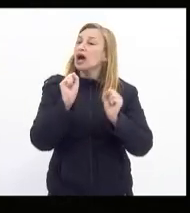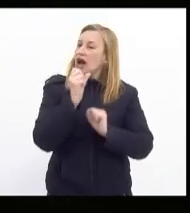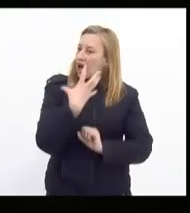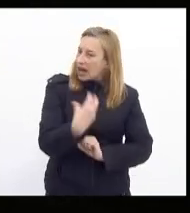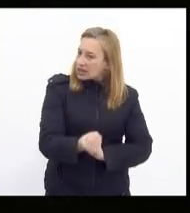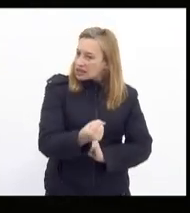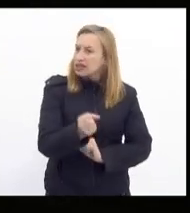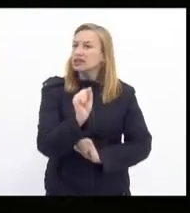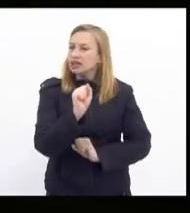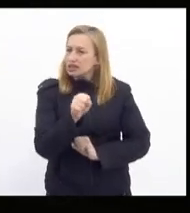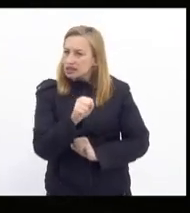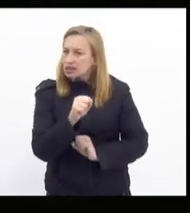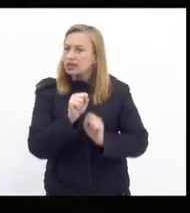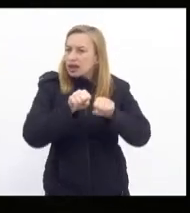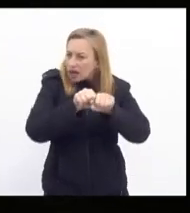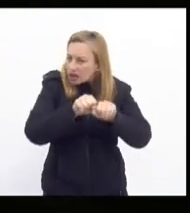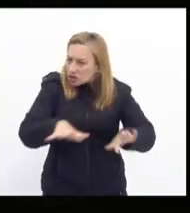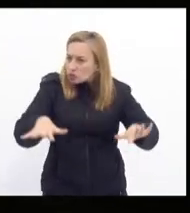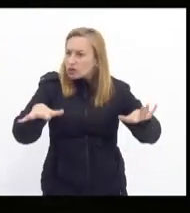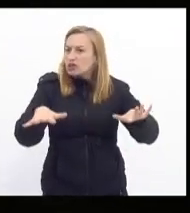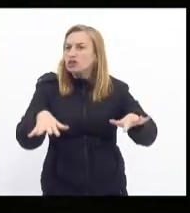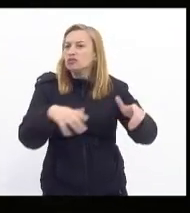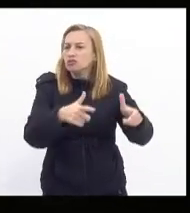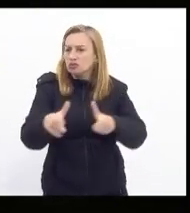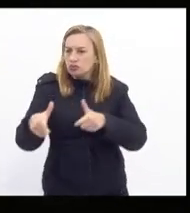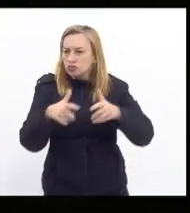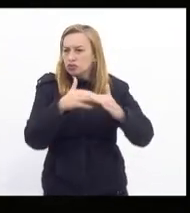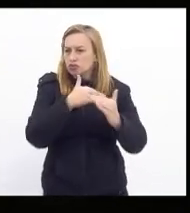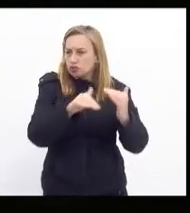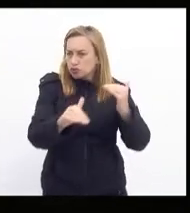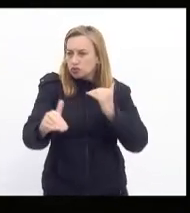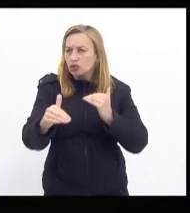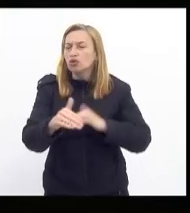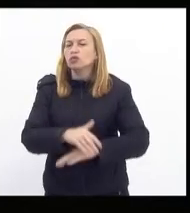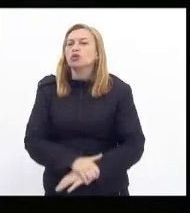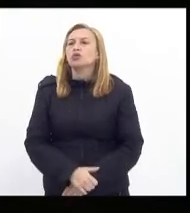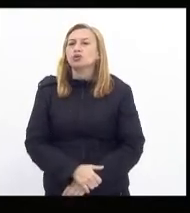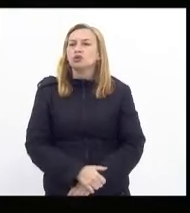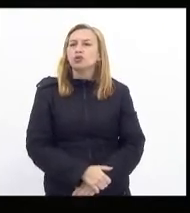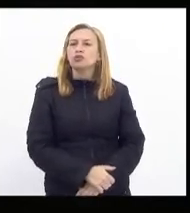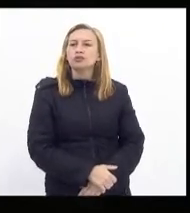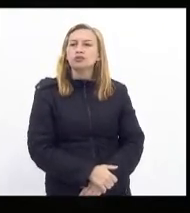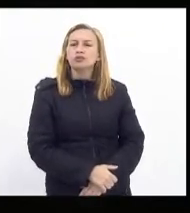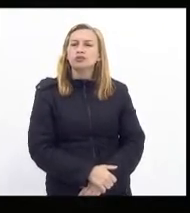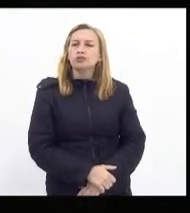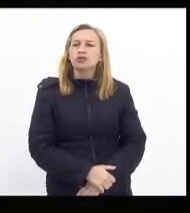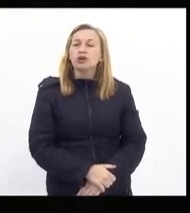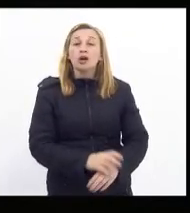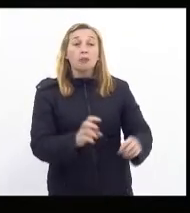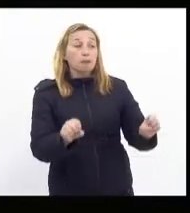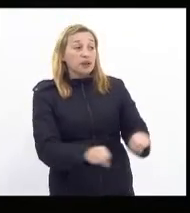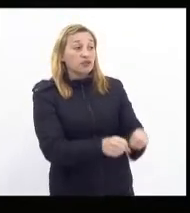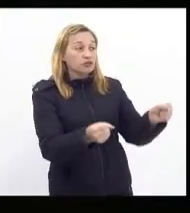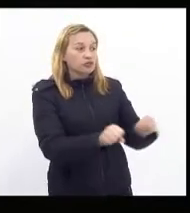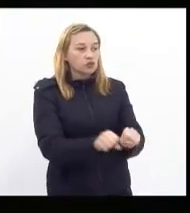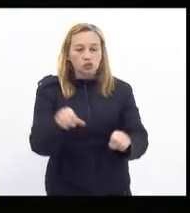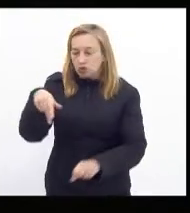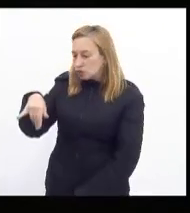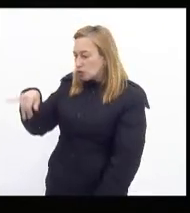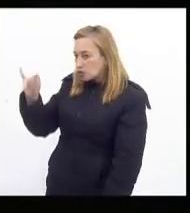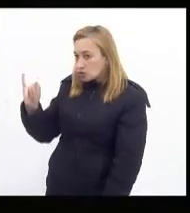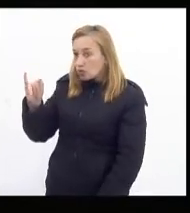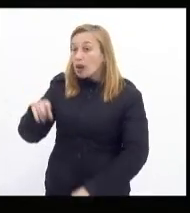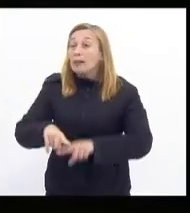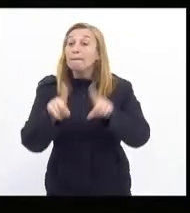expansão né do metrô Pavuna para Nova Iguaçu